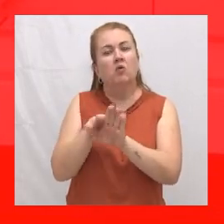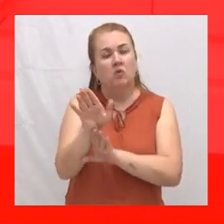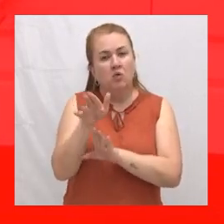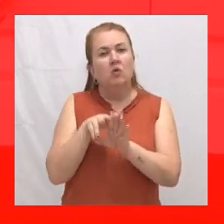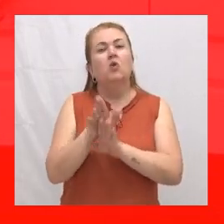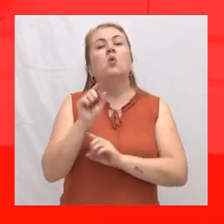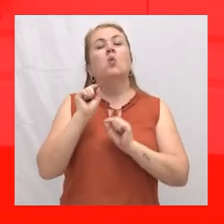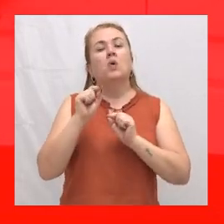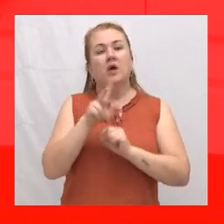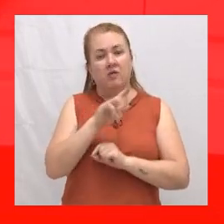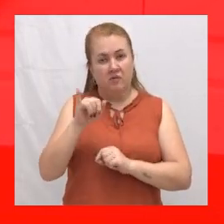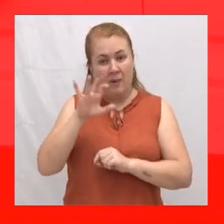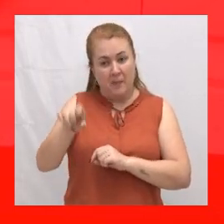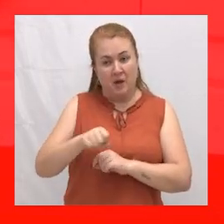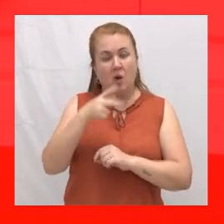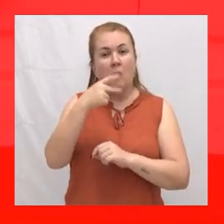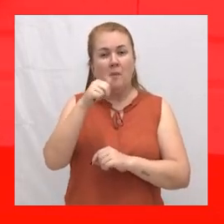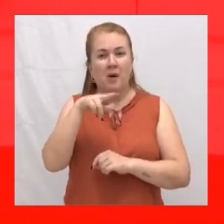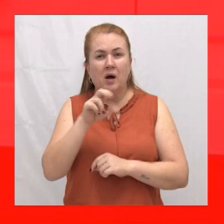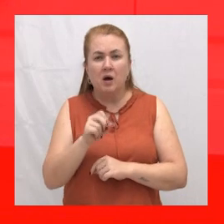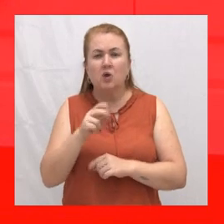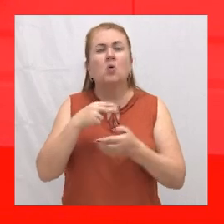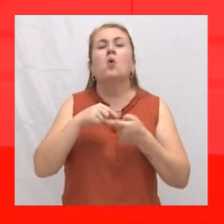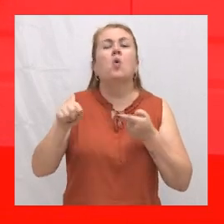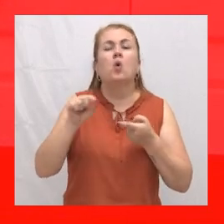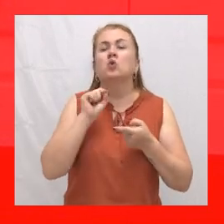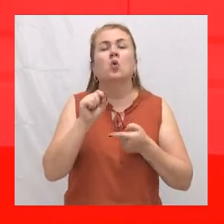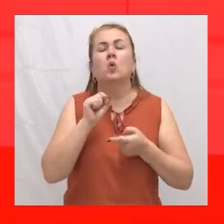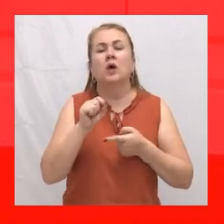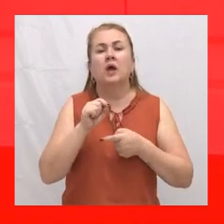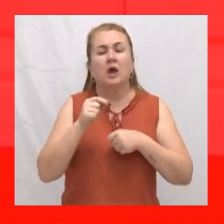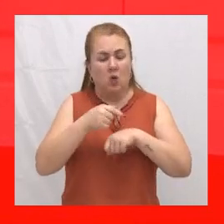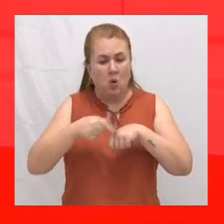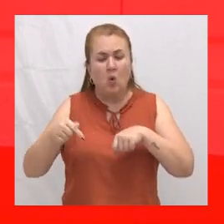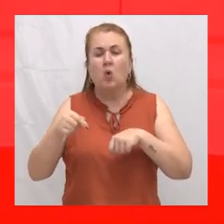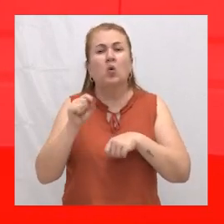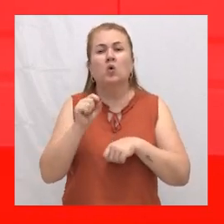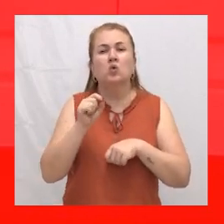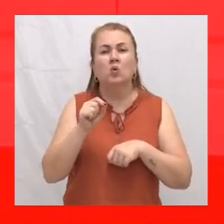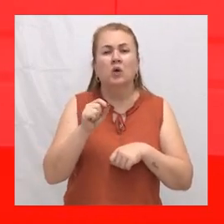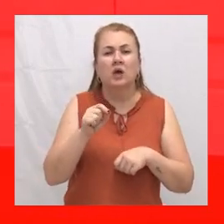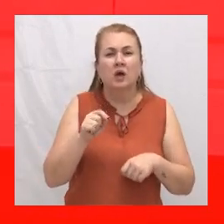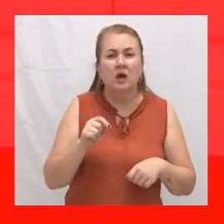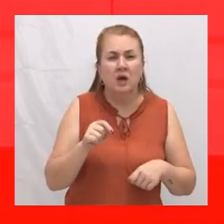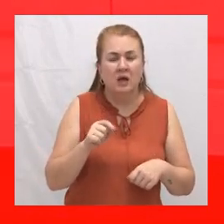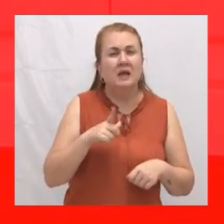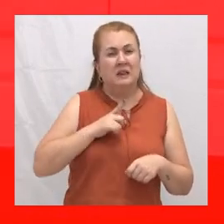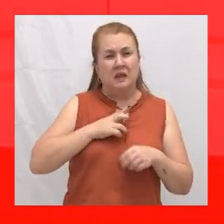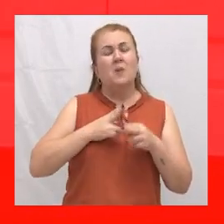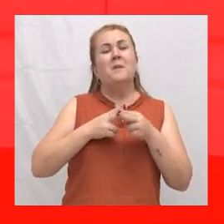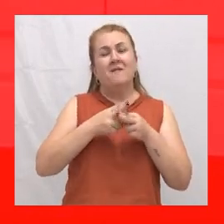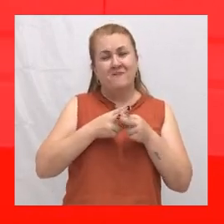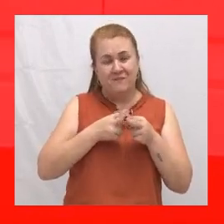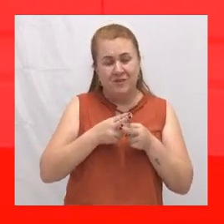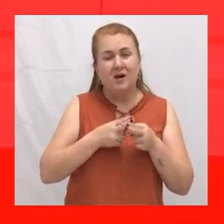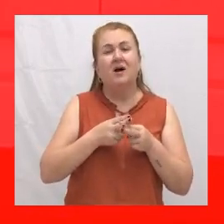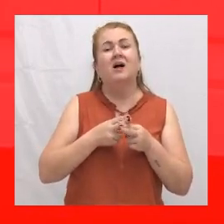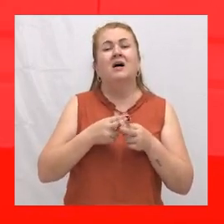enrolar no pano. Ele cortou com o quê? Ele cortou com uma faca. Ah.